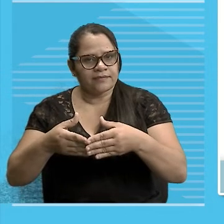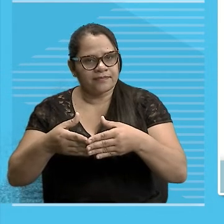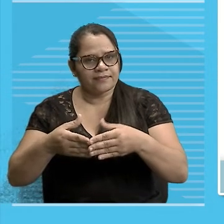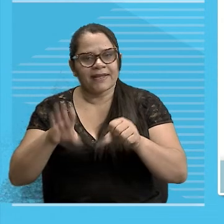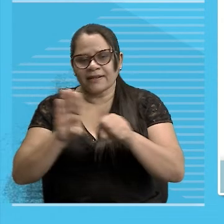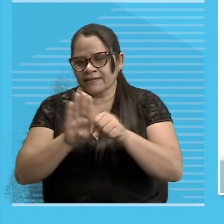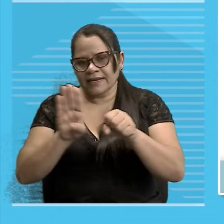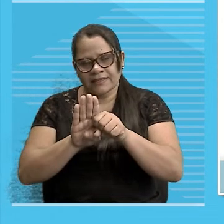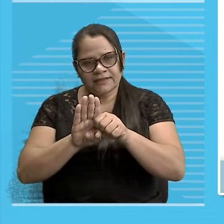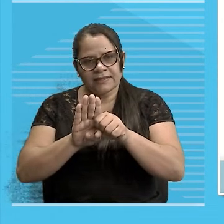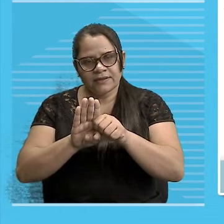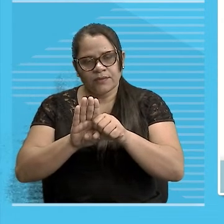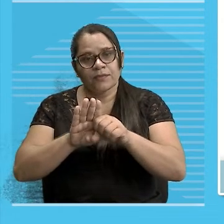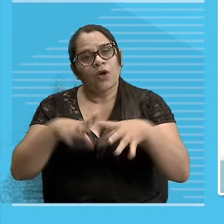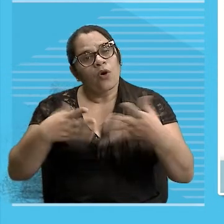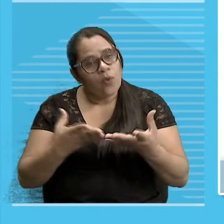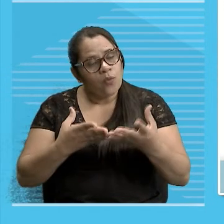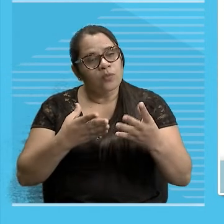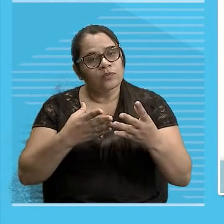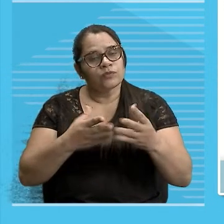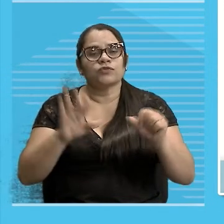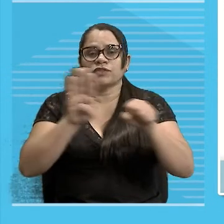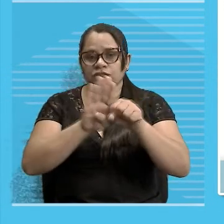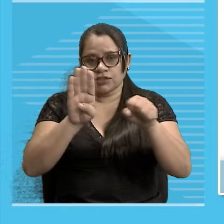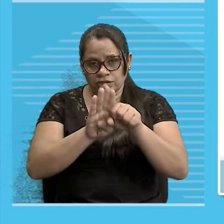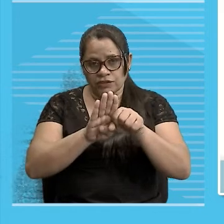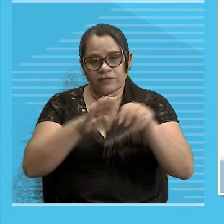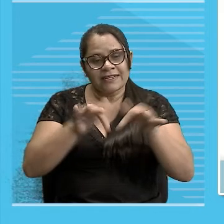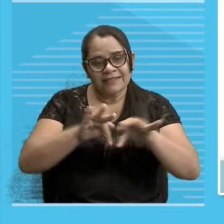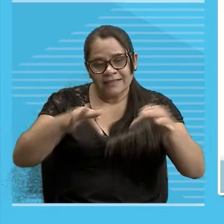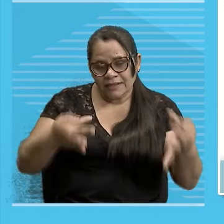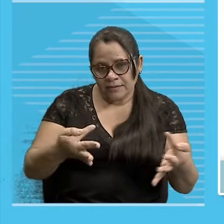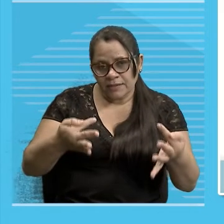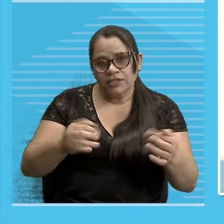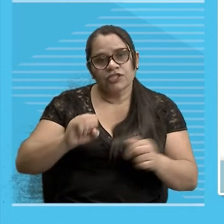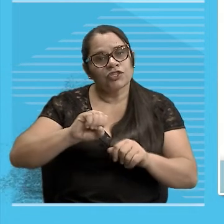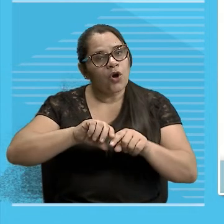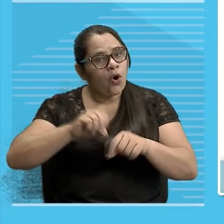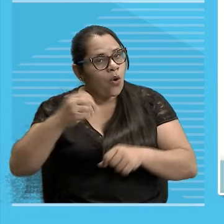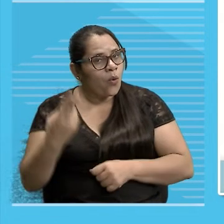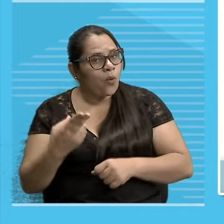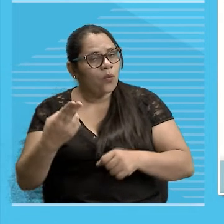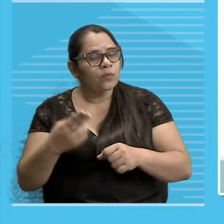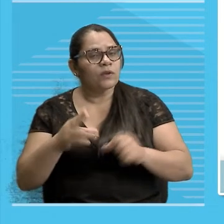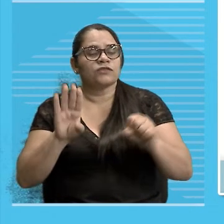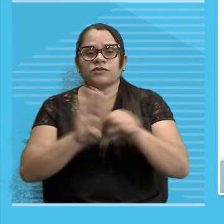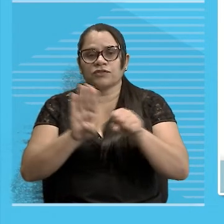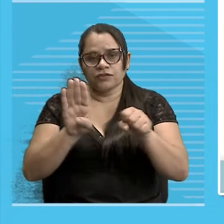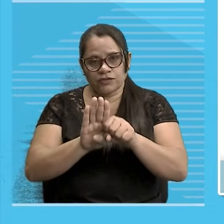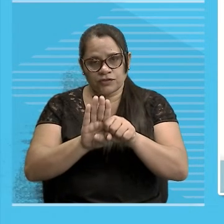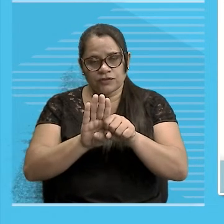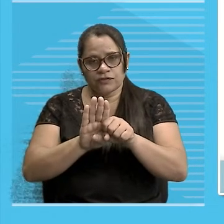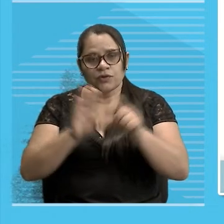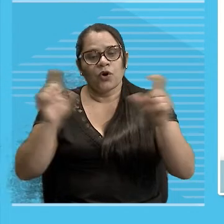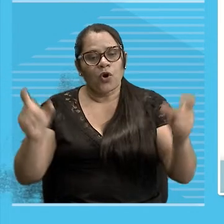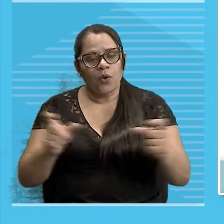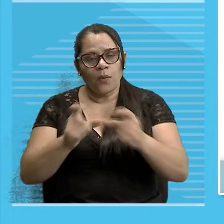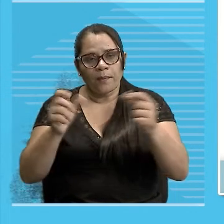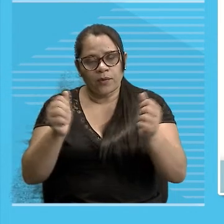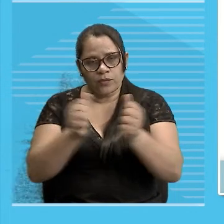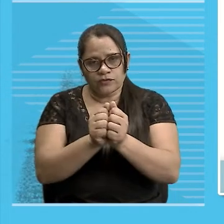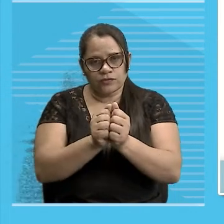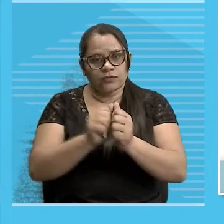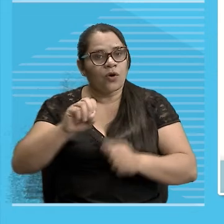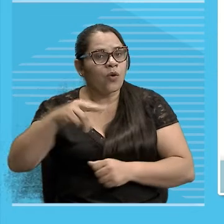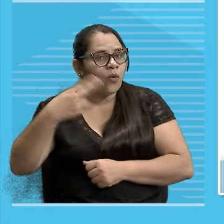substantivo É simples Ou ele é composto Ou ele tem só um radical Ou ele tem Dois ou mais radicais Ou ele